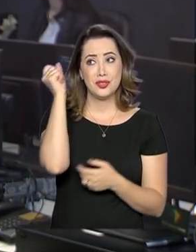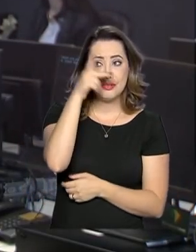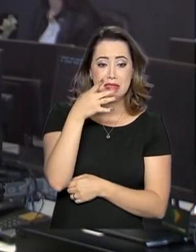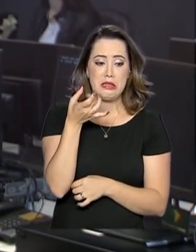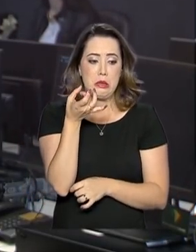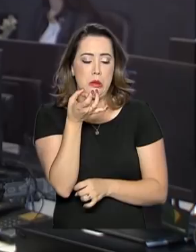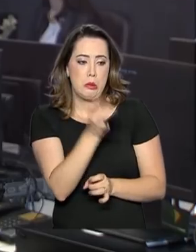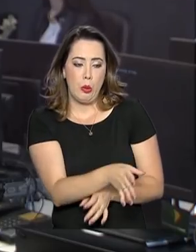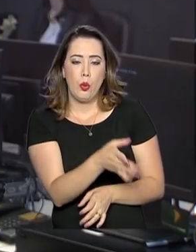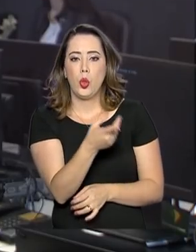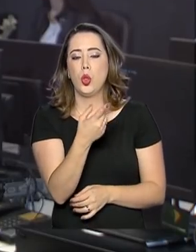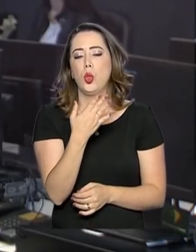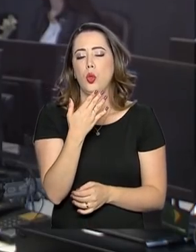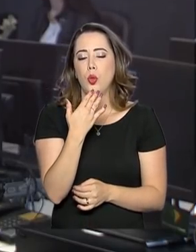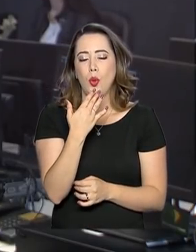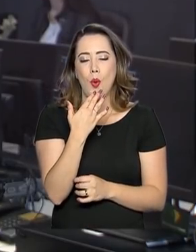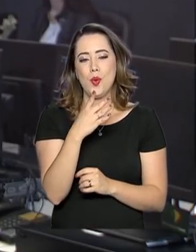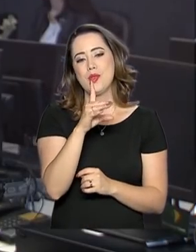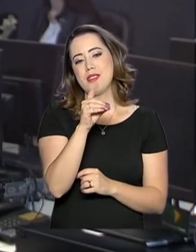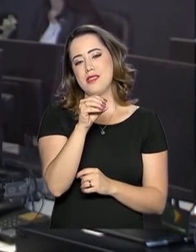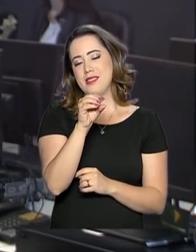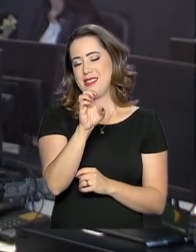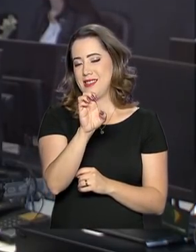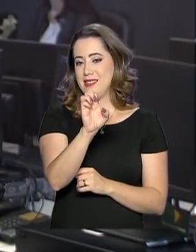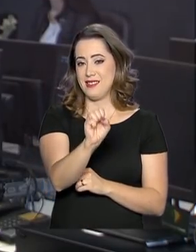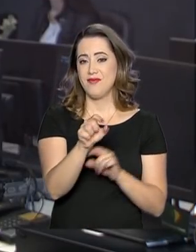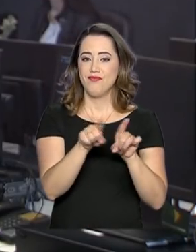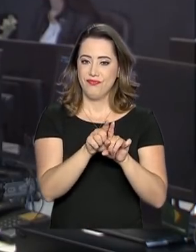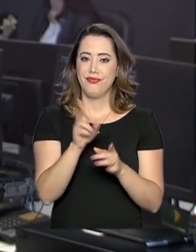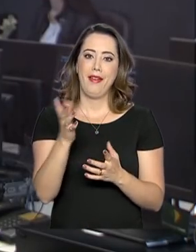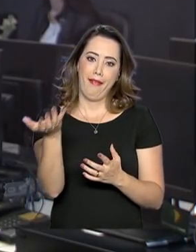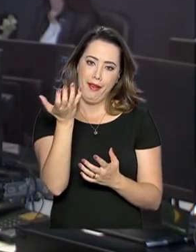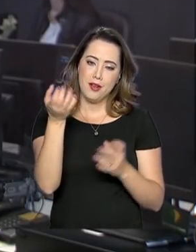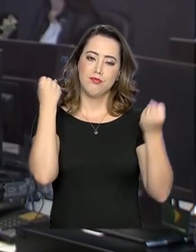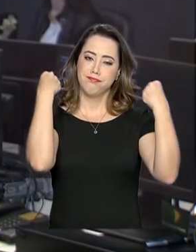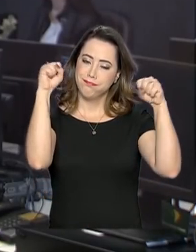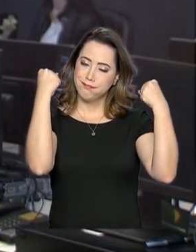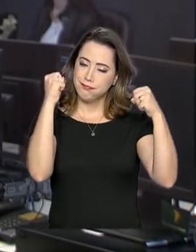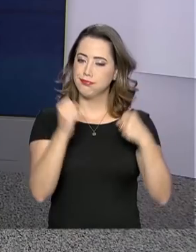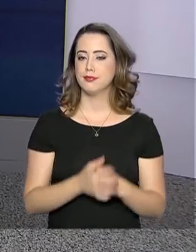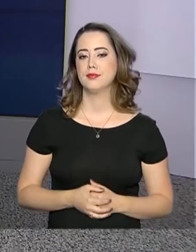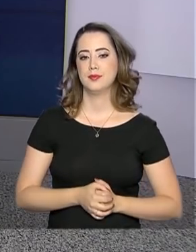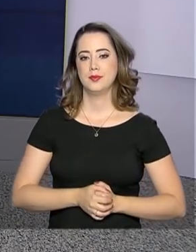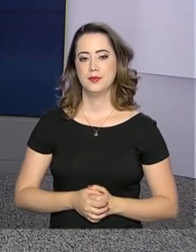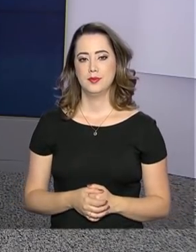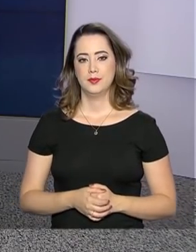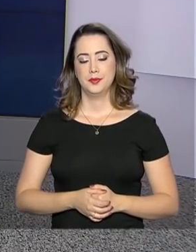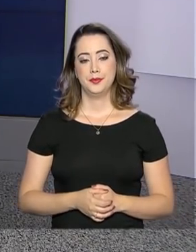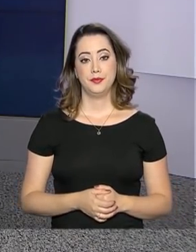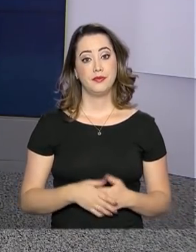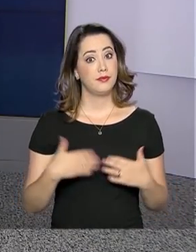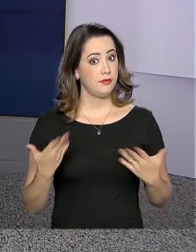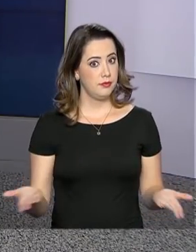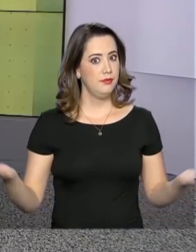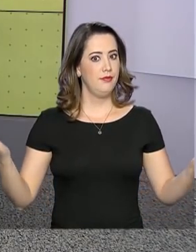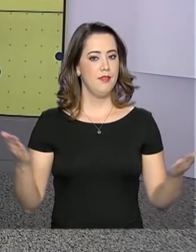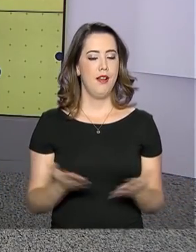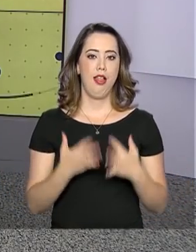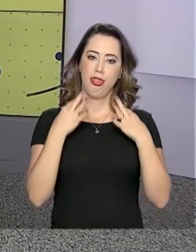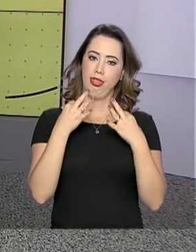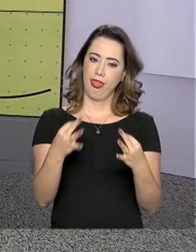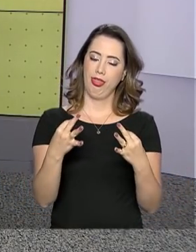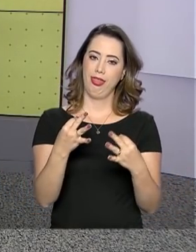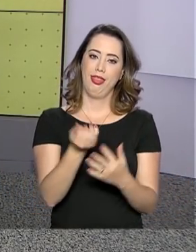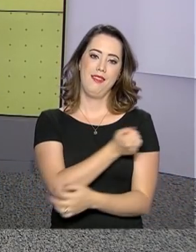abandonar o sedentarismo. De São Paulo, Ricardo Ferraz para o Governo Agora. E atenção estudantes,